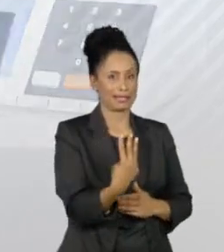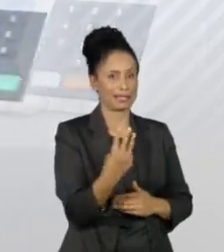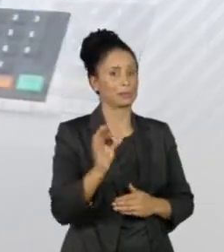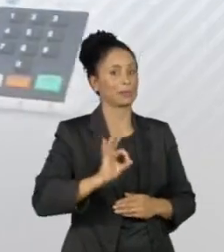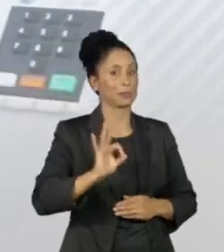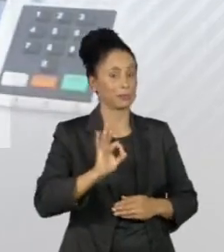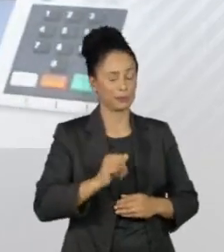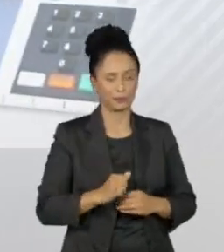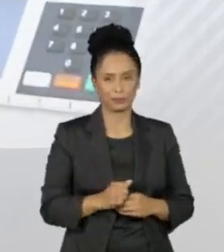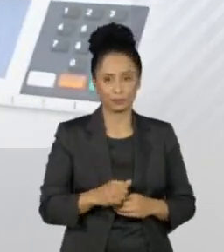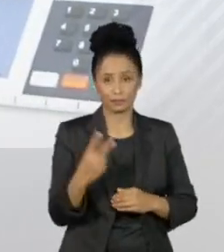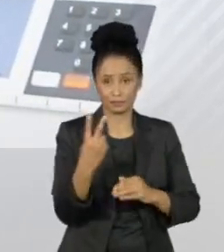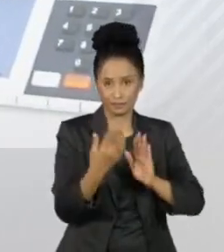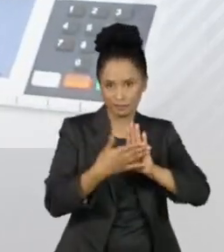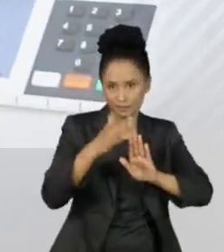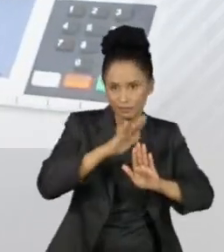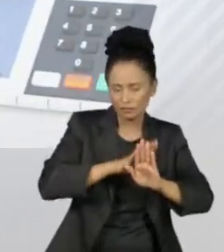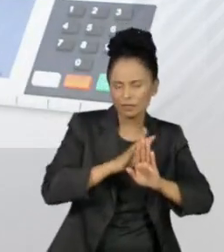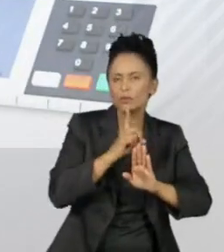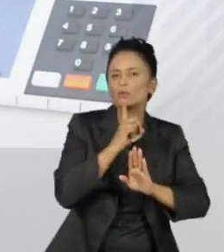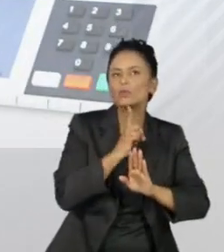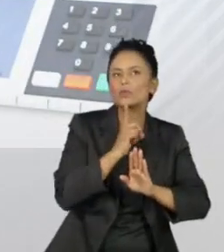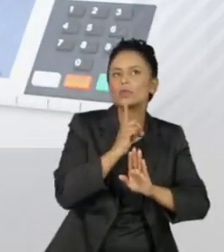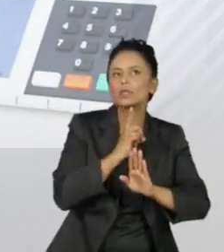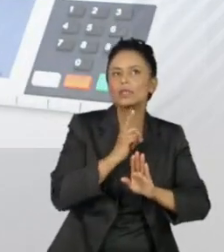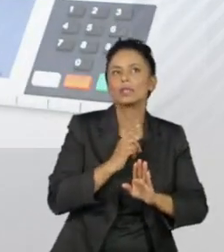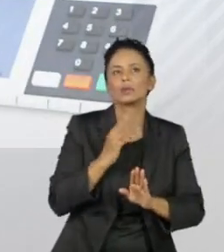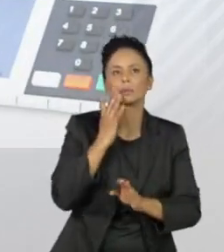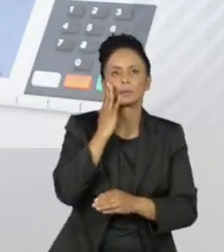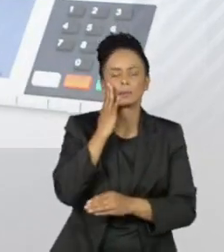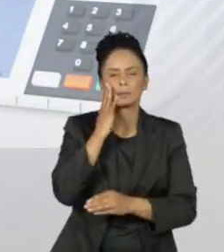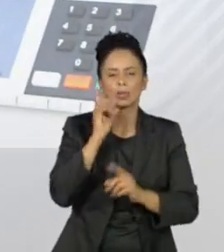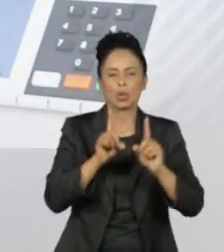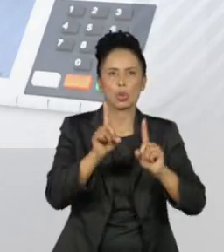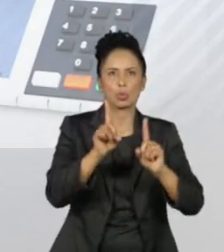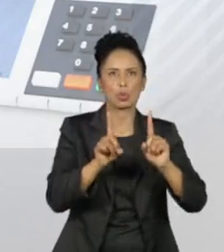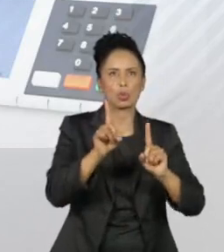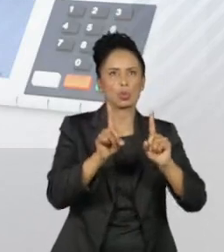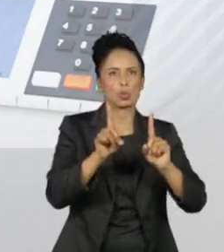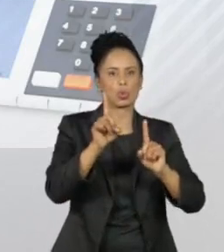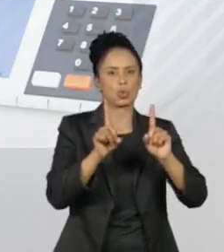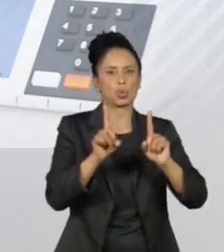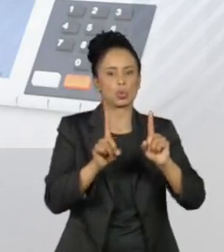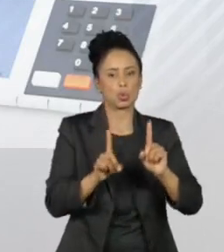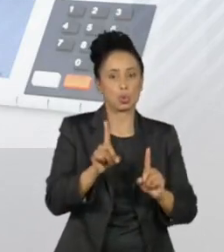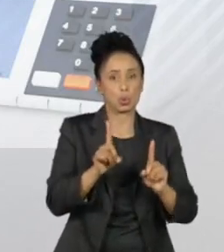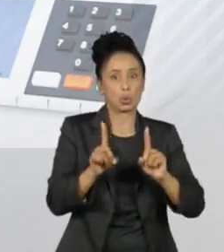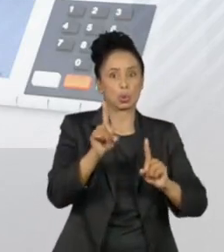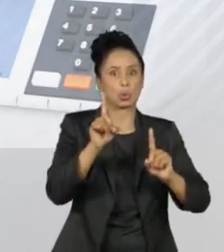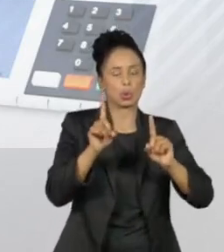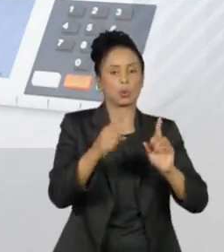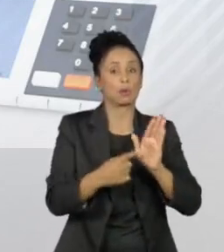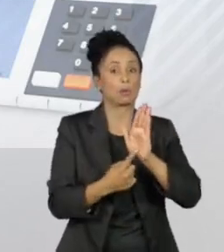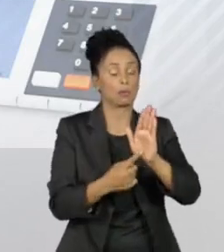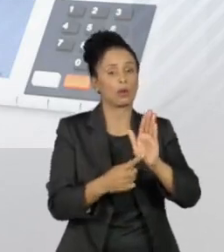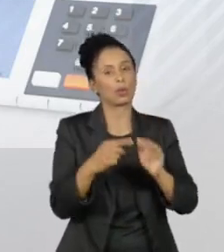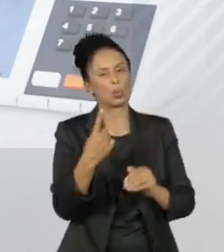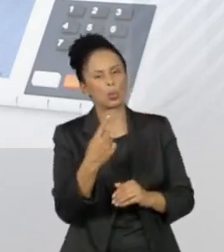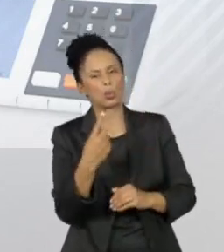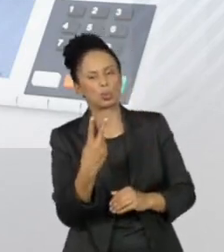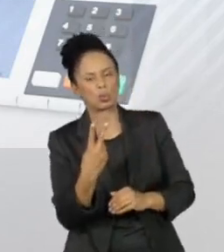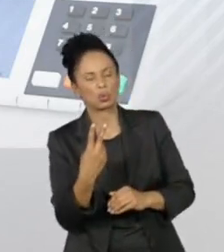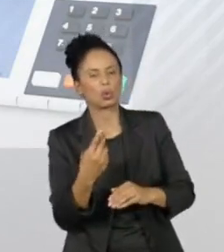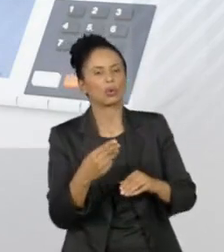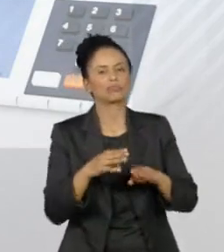Um segundo turno entre Rodrigo e Tarcísio é o mais equilibrado, com vantagem oscilando de 1 a 2 pontos, a